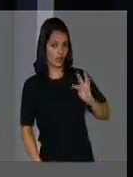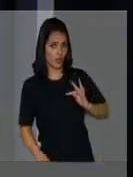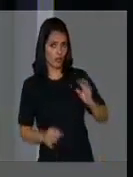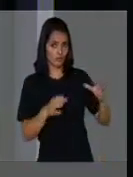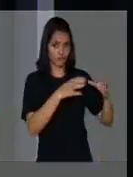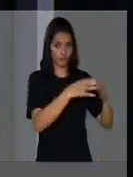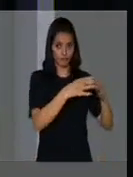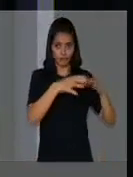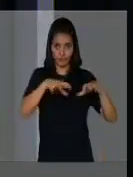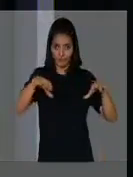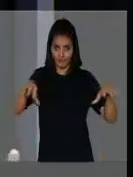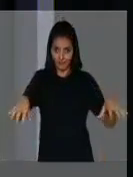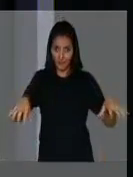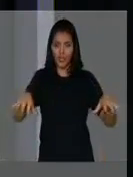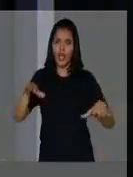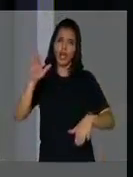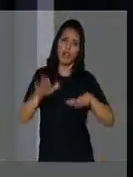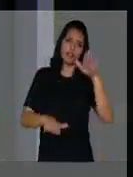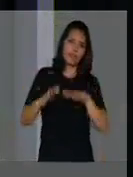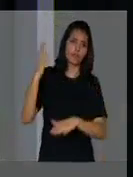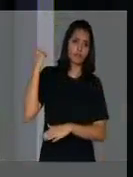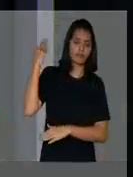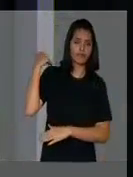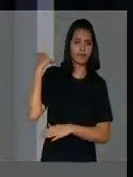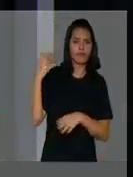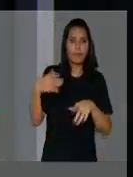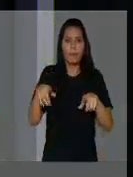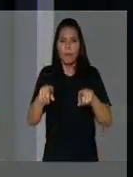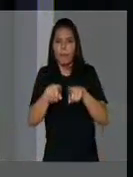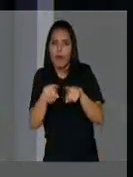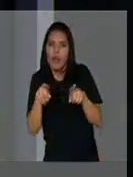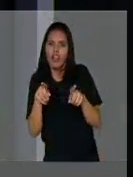proximidade que eles tiveram durante os anos,